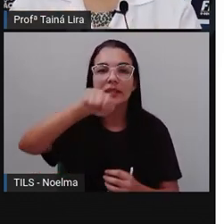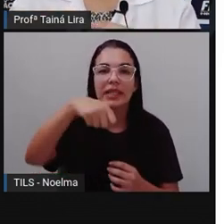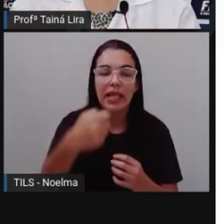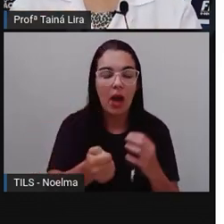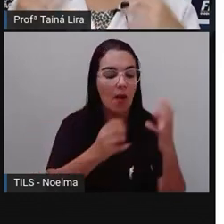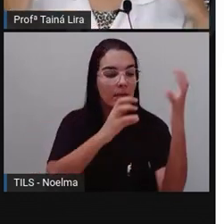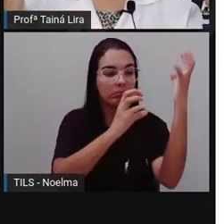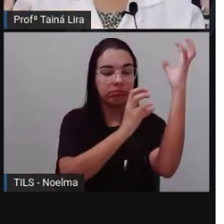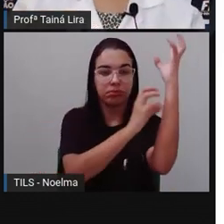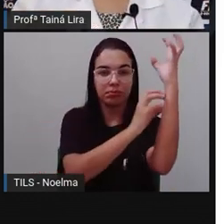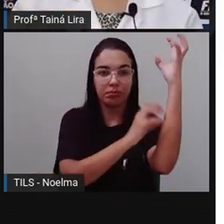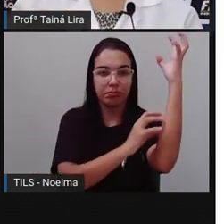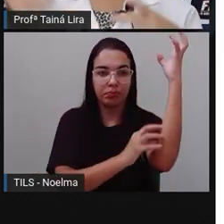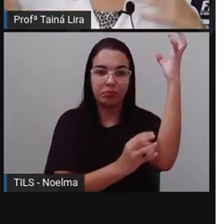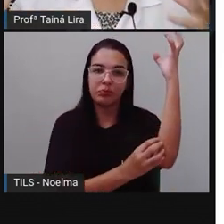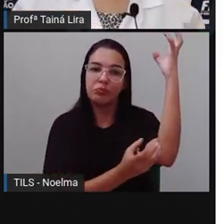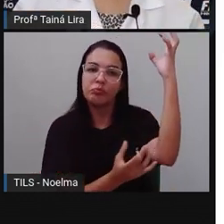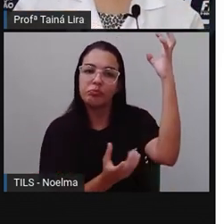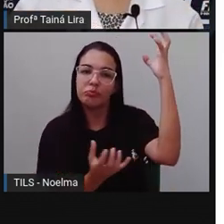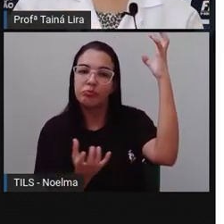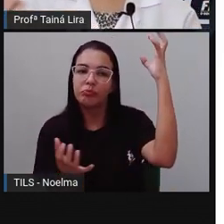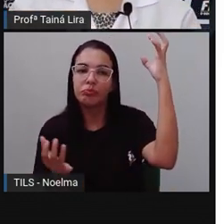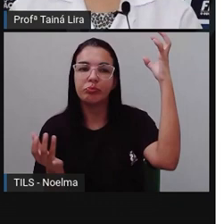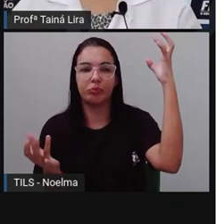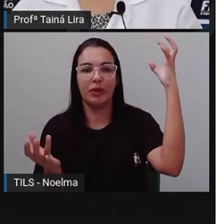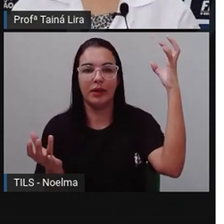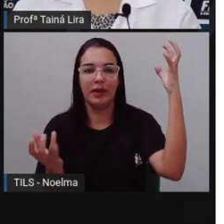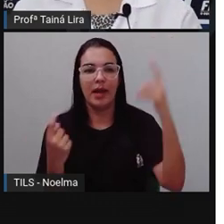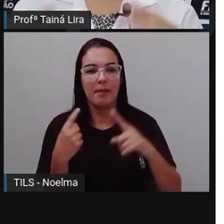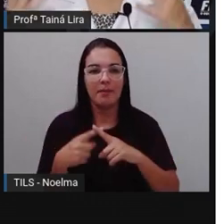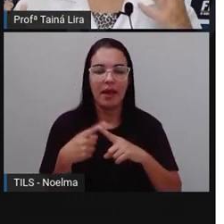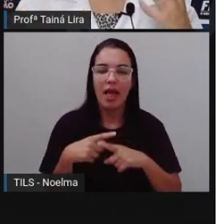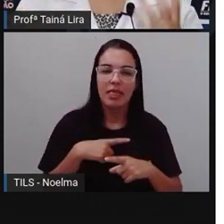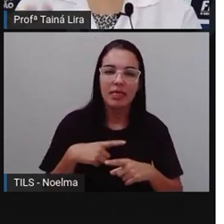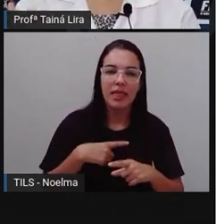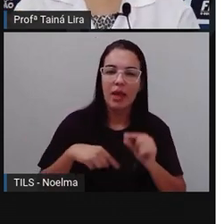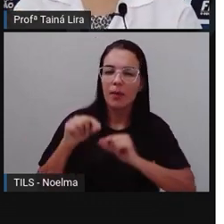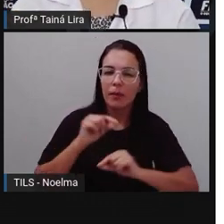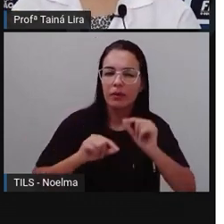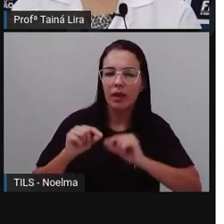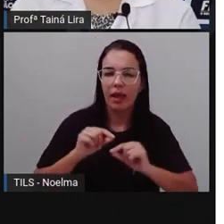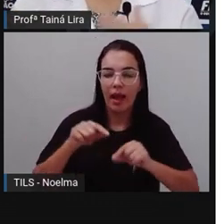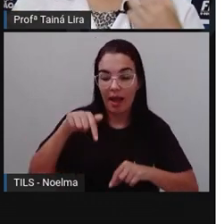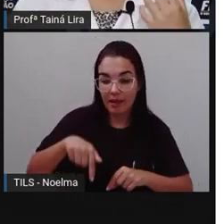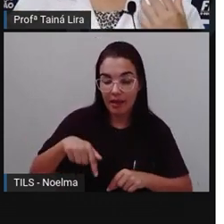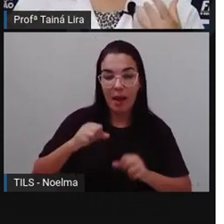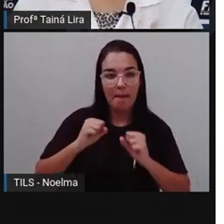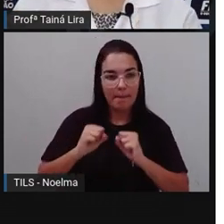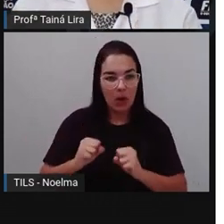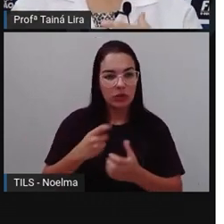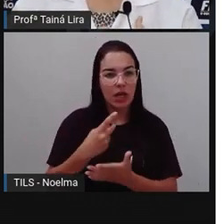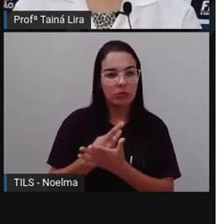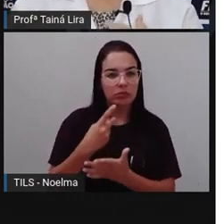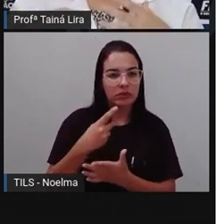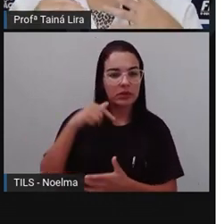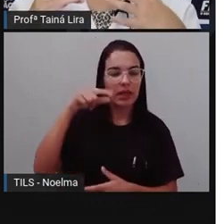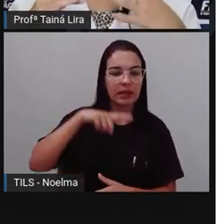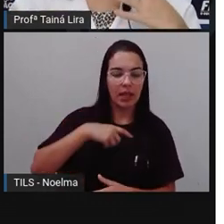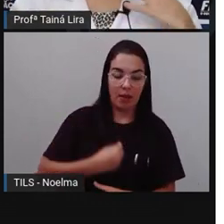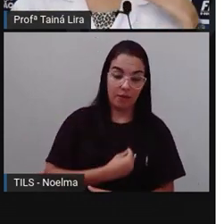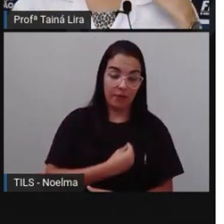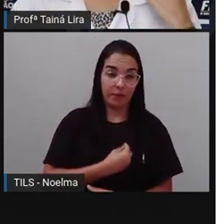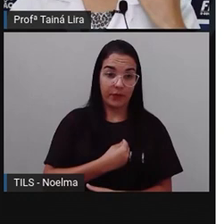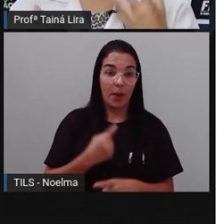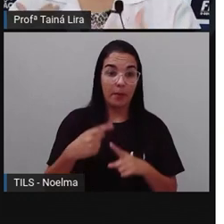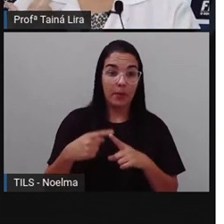mais, né, Árido, mais seco, Então essa planta, ela consegue sobreviver Em locais, né, Que